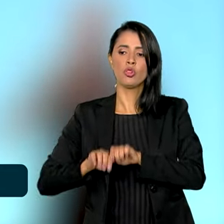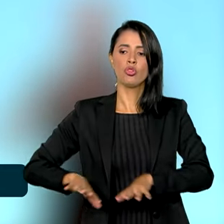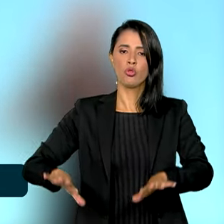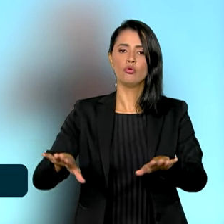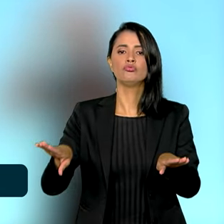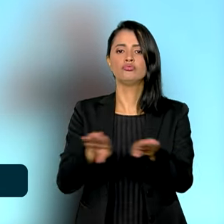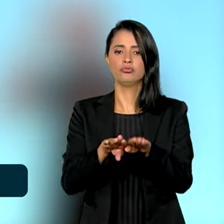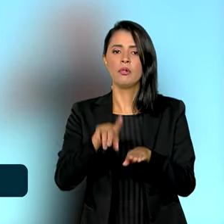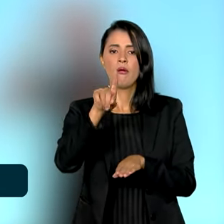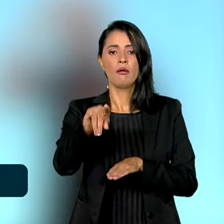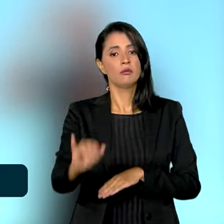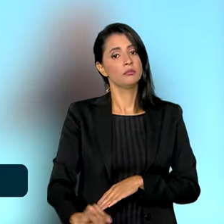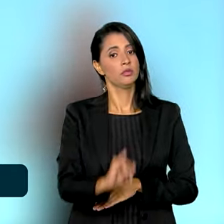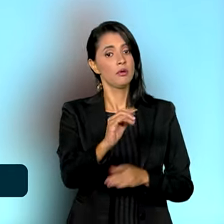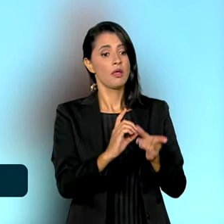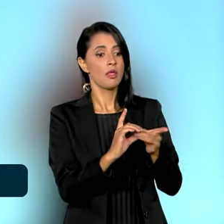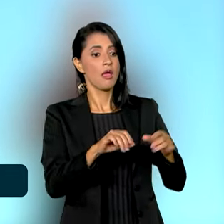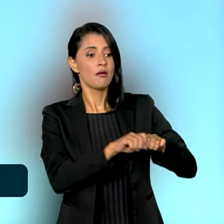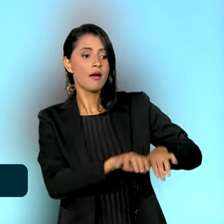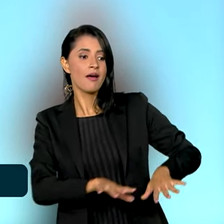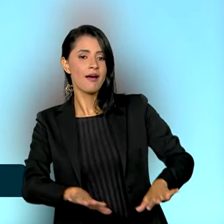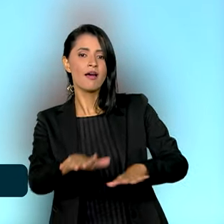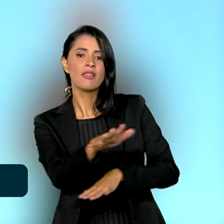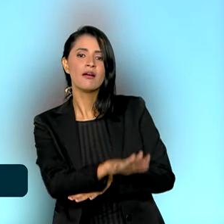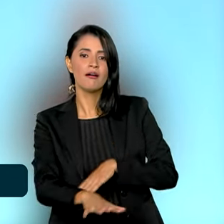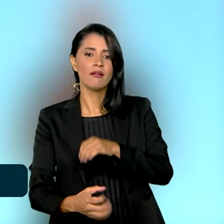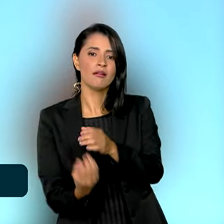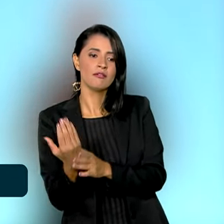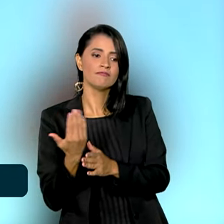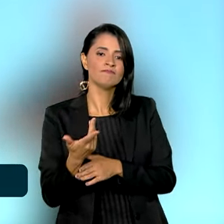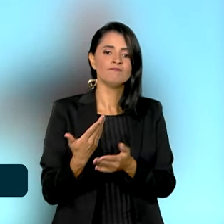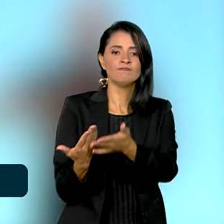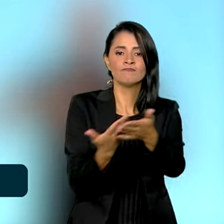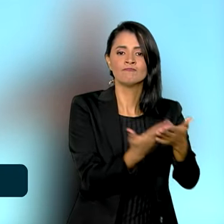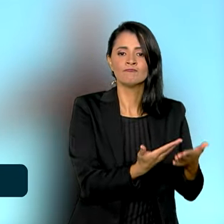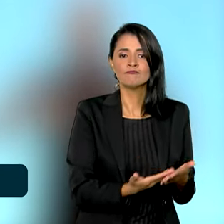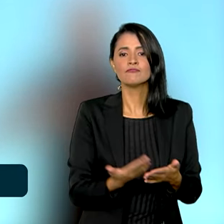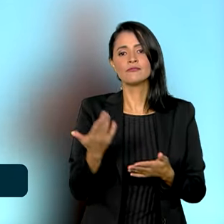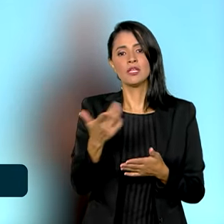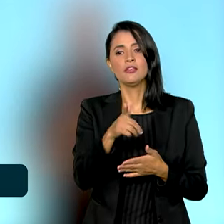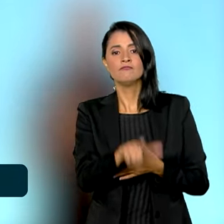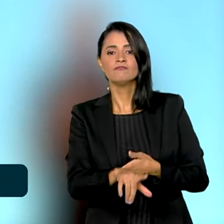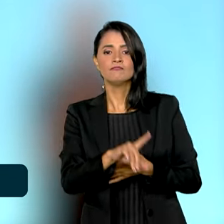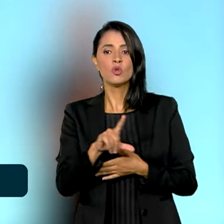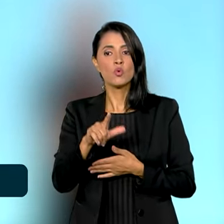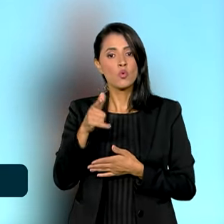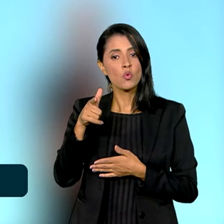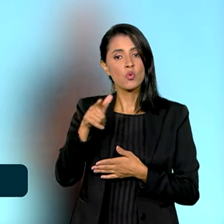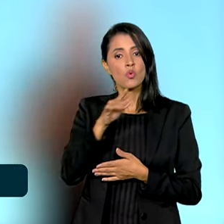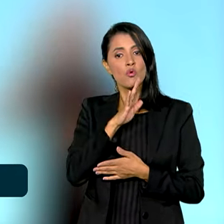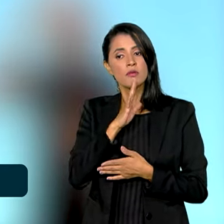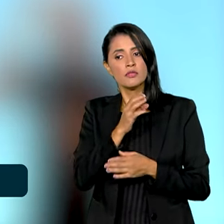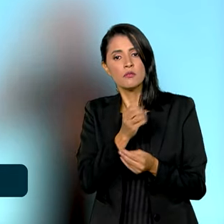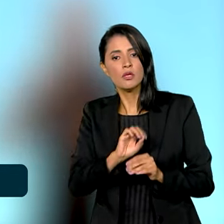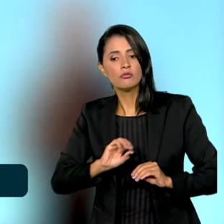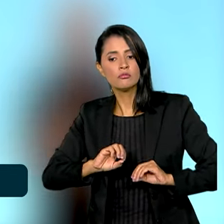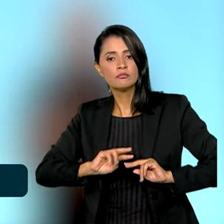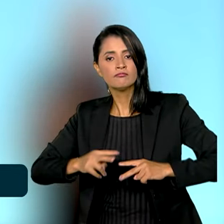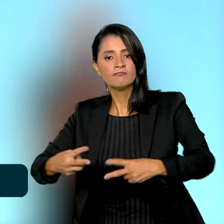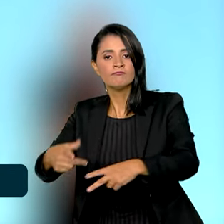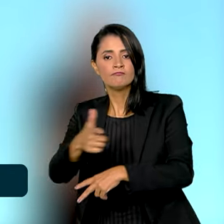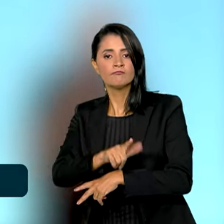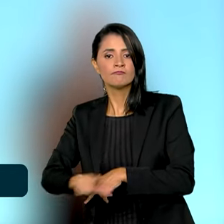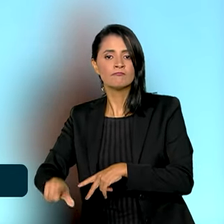a importância da democratização dos espaços de produção e reprodução do conhecimento e do seu papel central